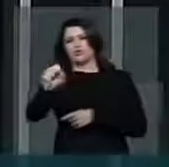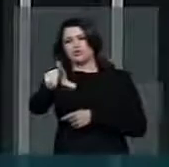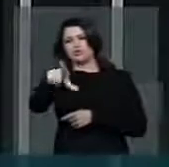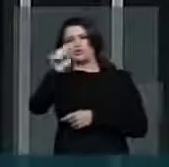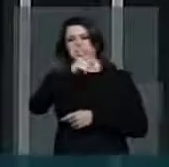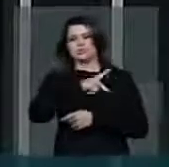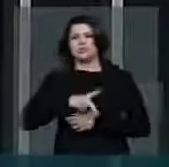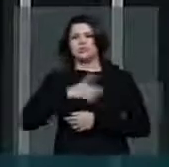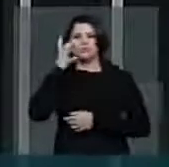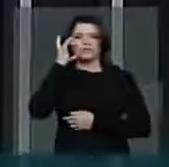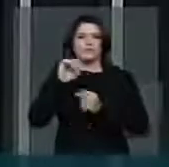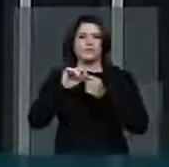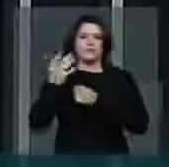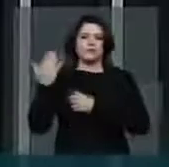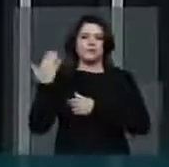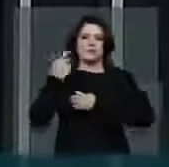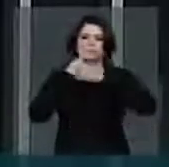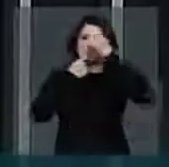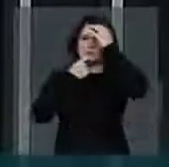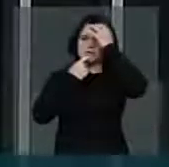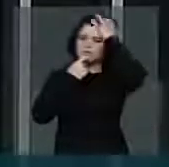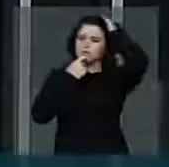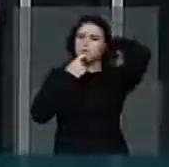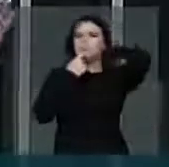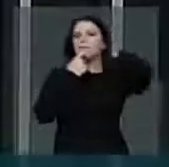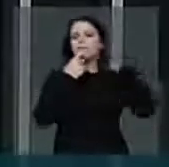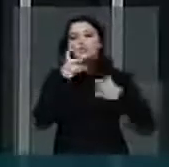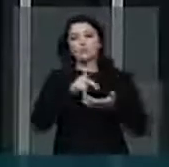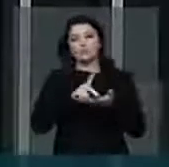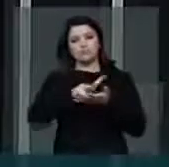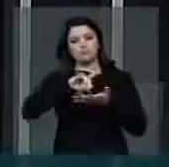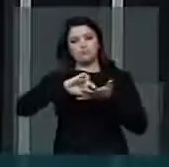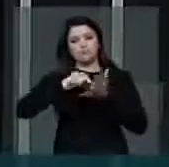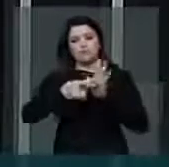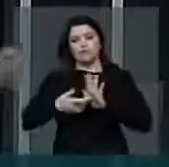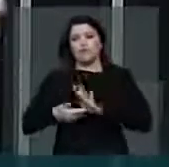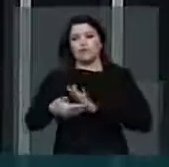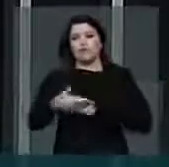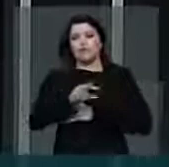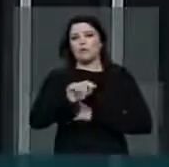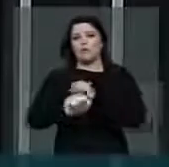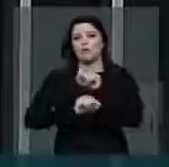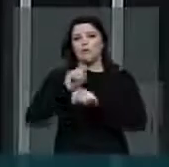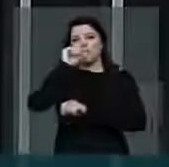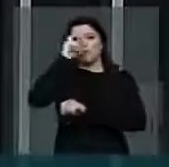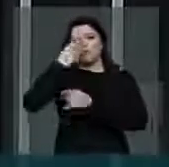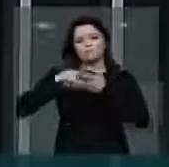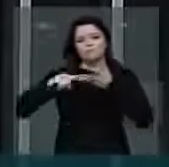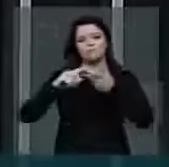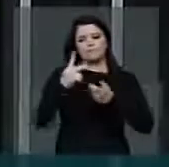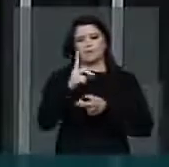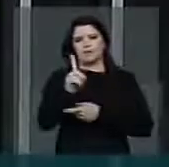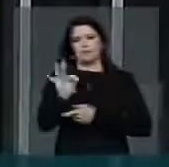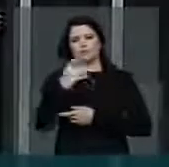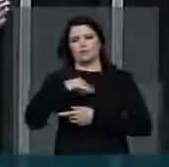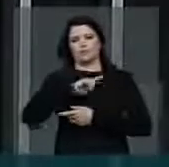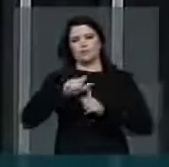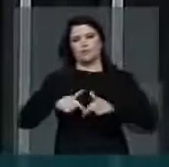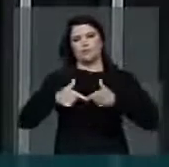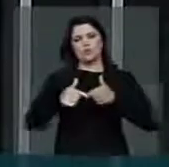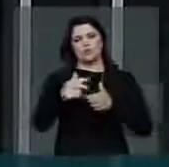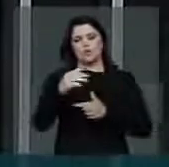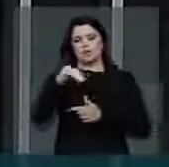fez na última sexta-feira e que representa verdadeiramente os ideais do PDT. Manuel